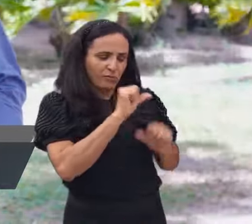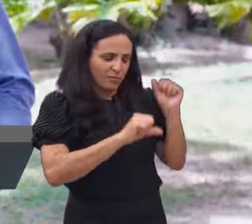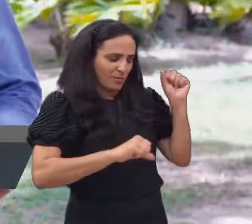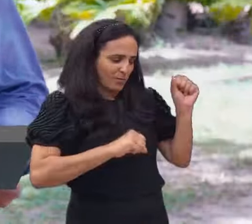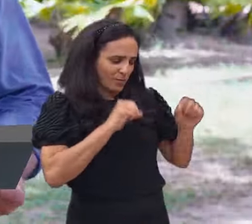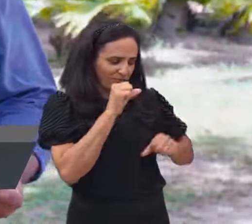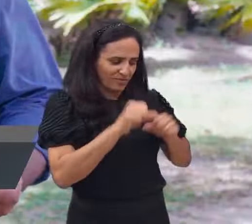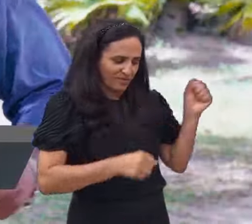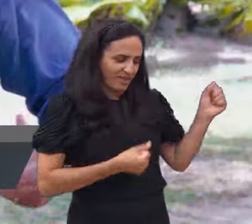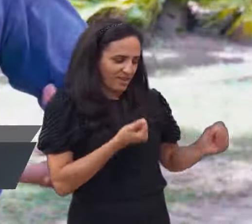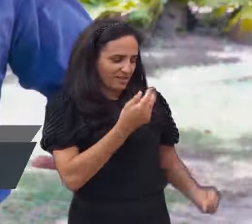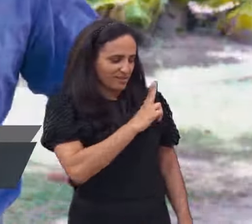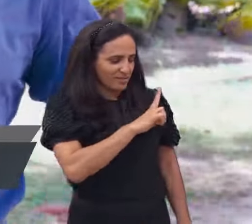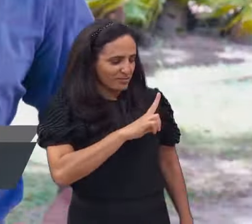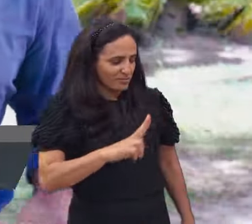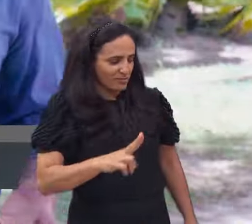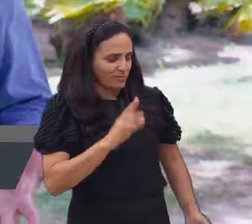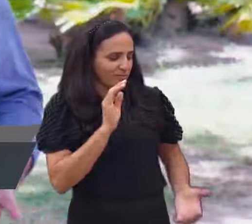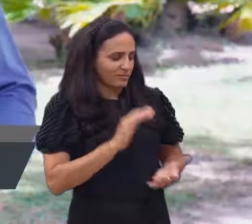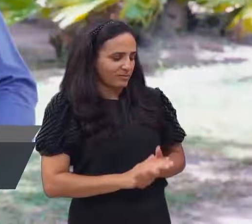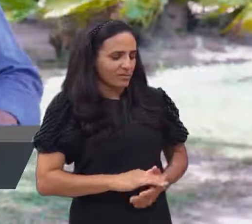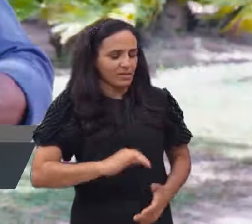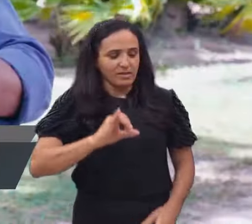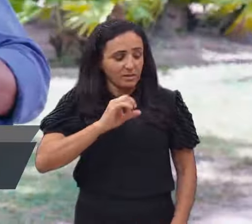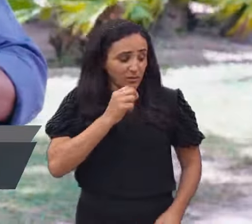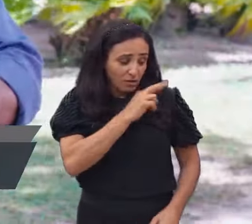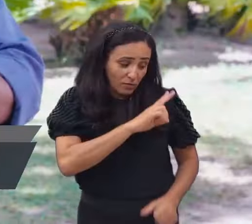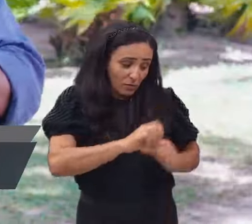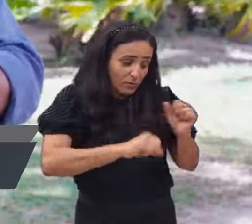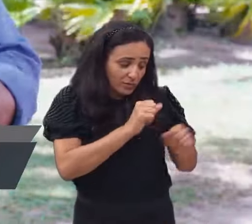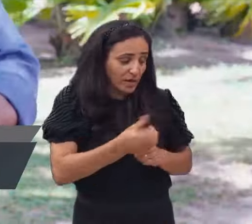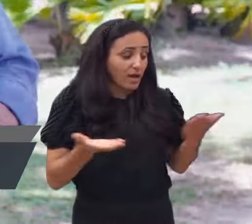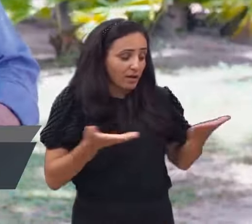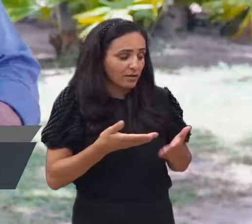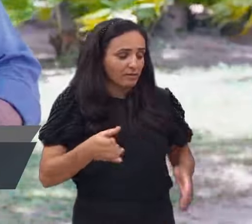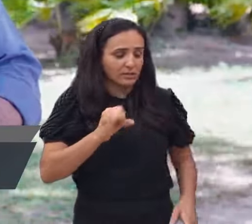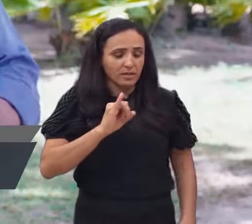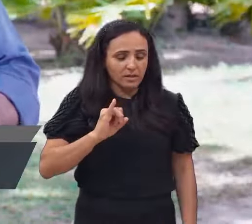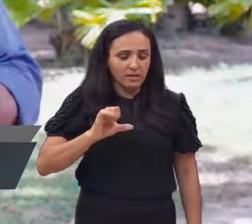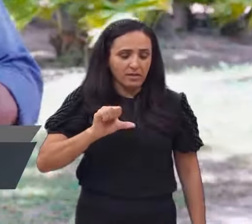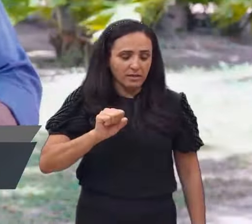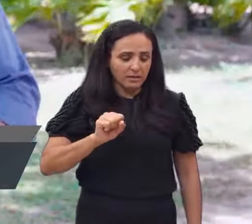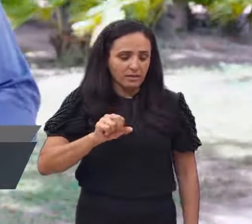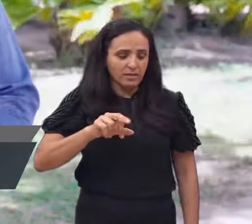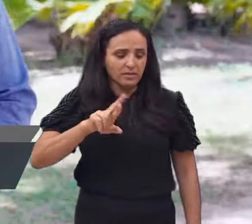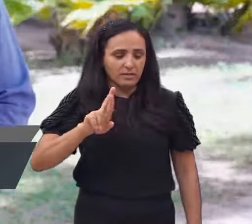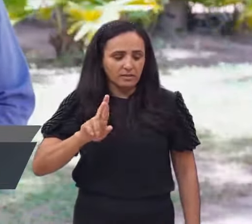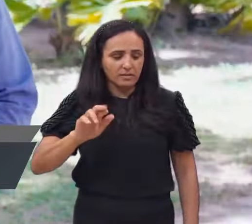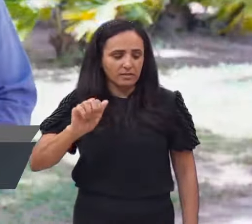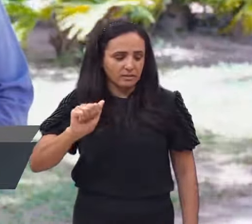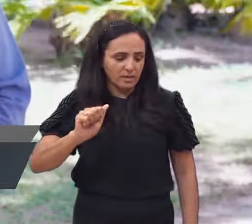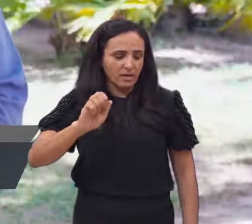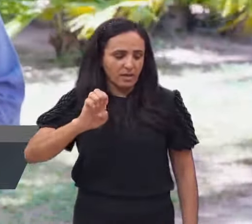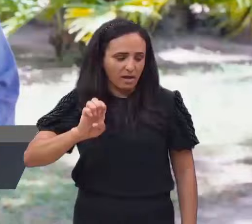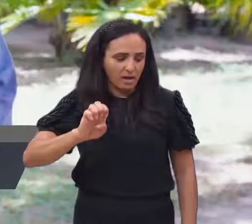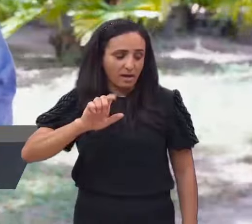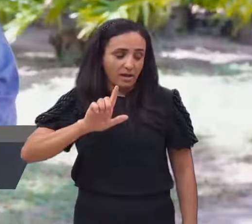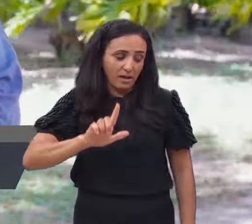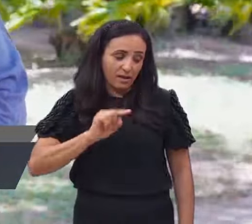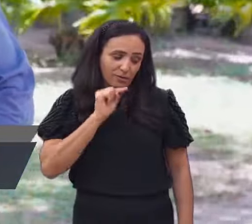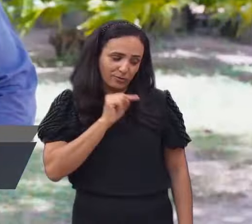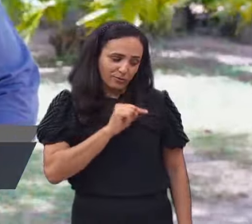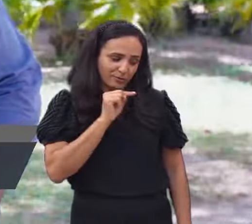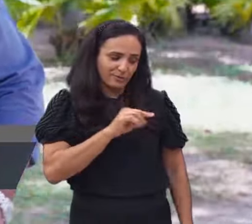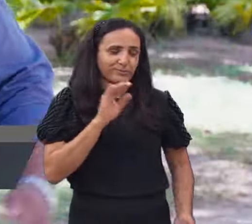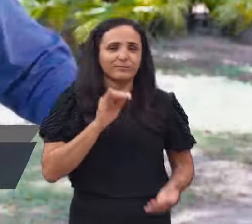teu nome não se chamará mais Jacó. mas Israel, porque como homem lutaste, e com Deus